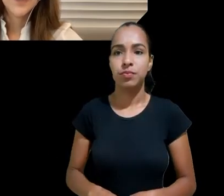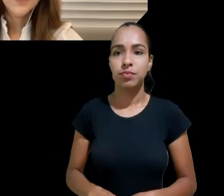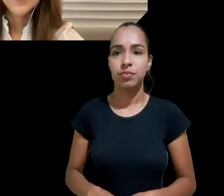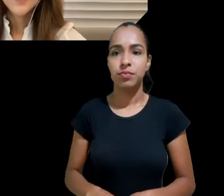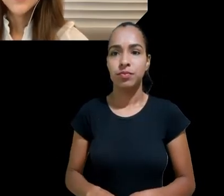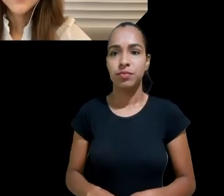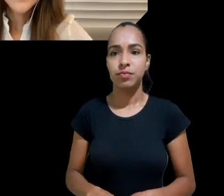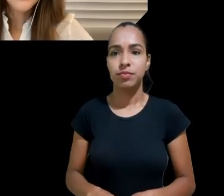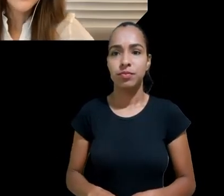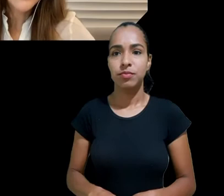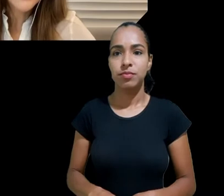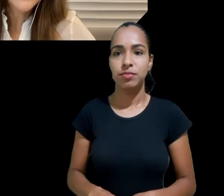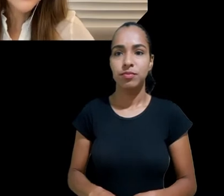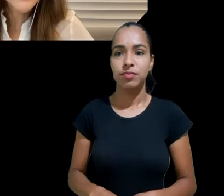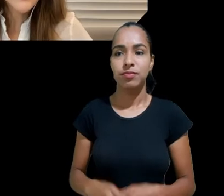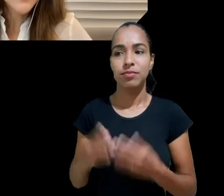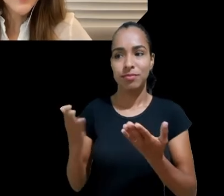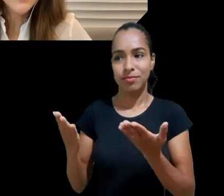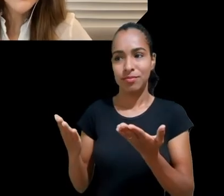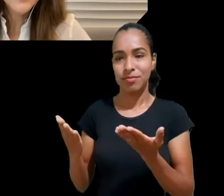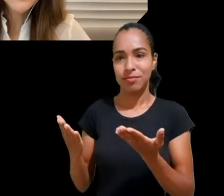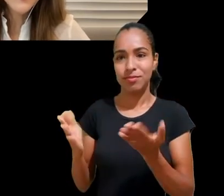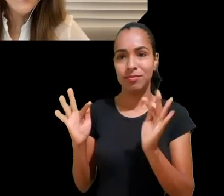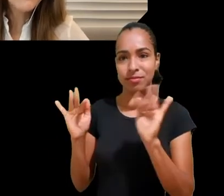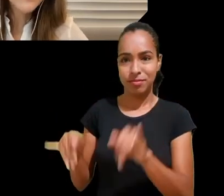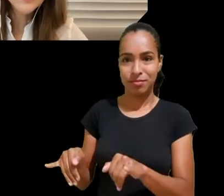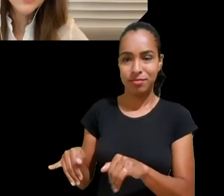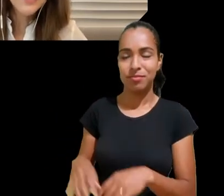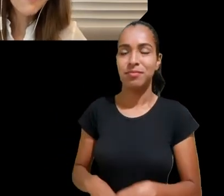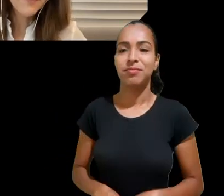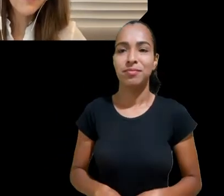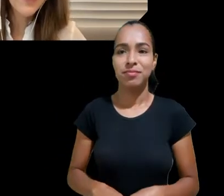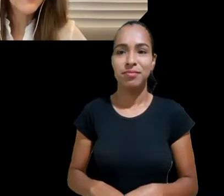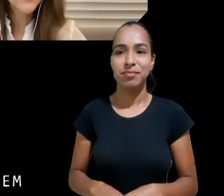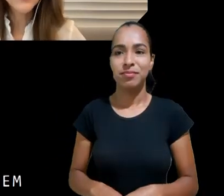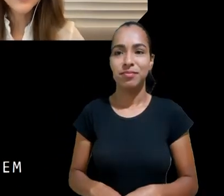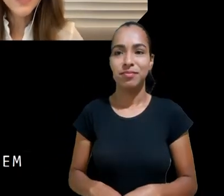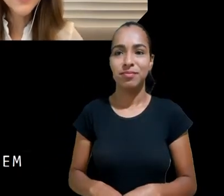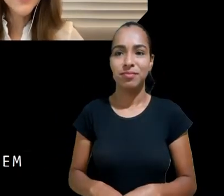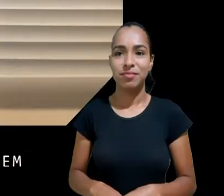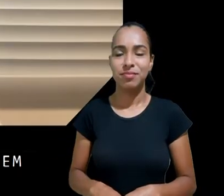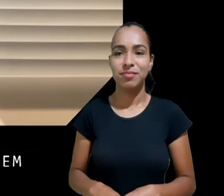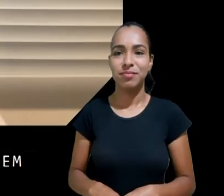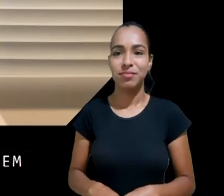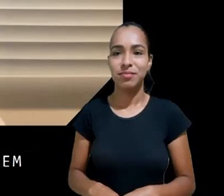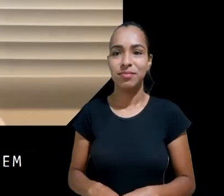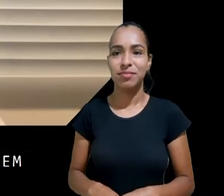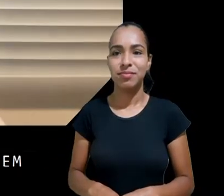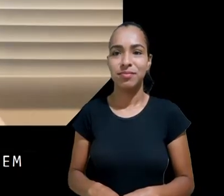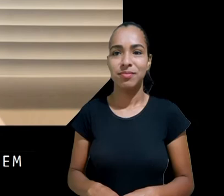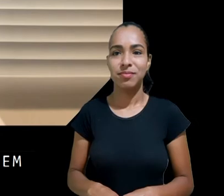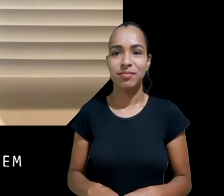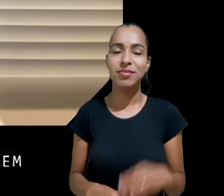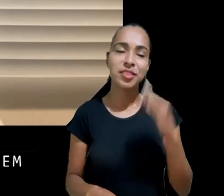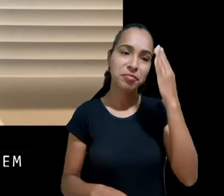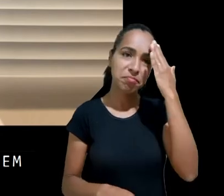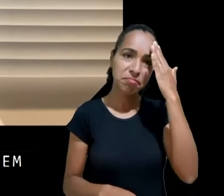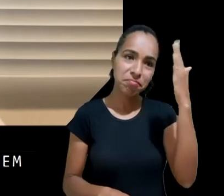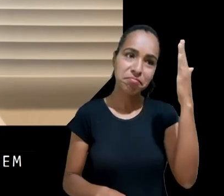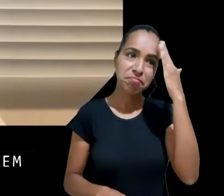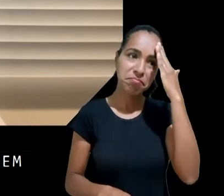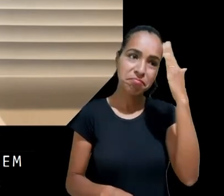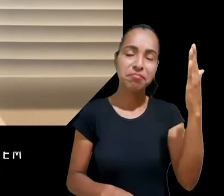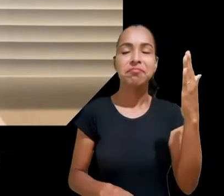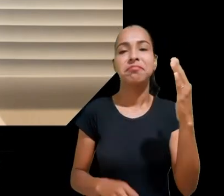consideração. Caitlin, quem tem que agradecer sou eu, não só a você pela oportunidade de estarmos tendo essa conversa com